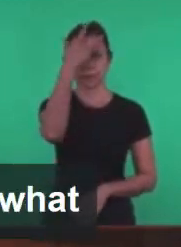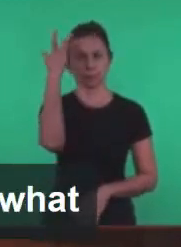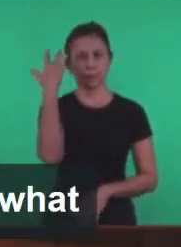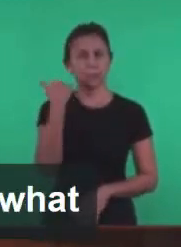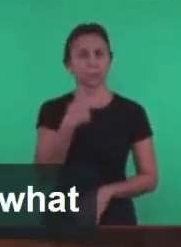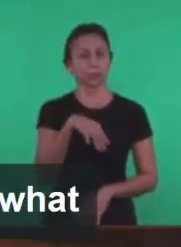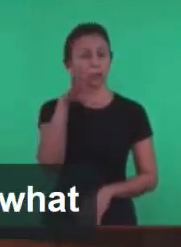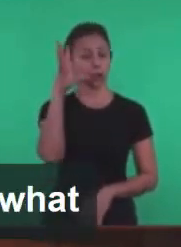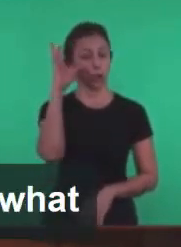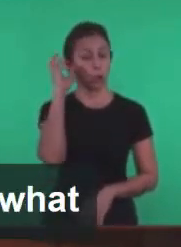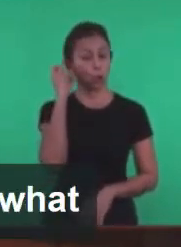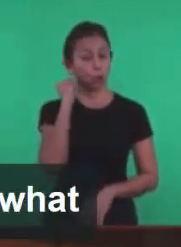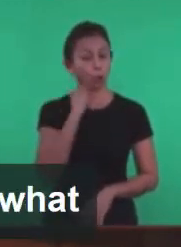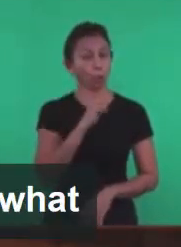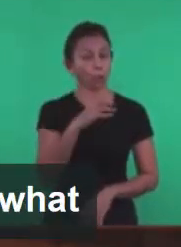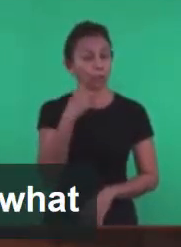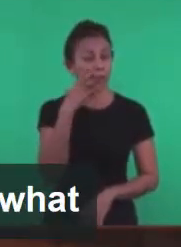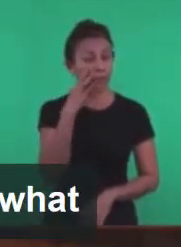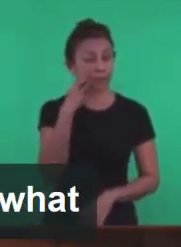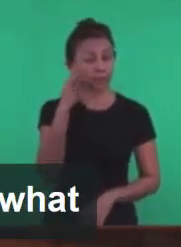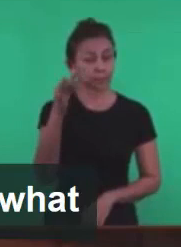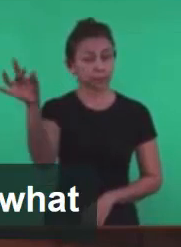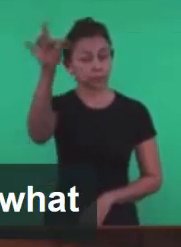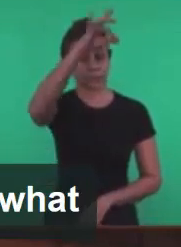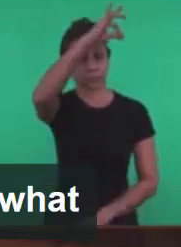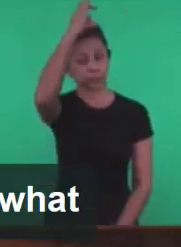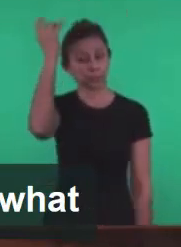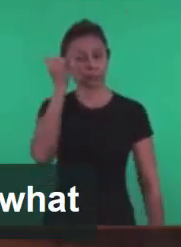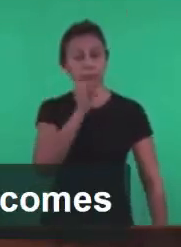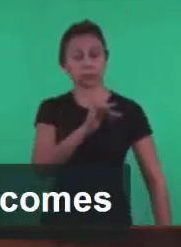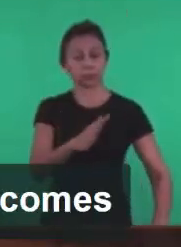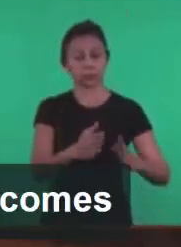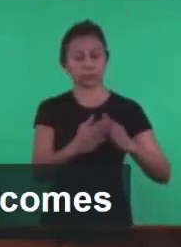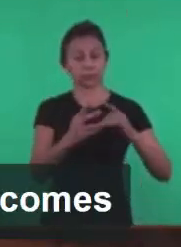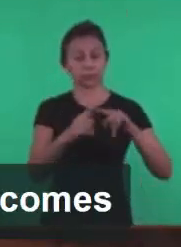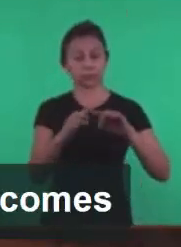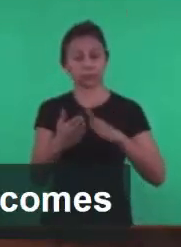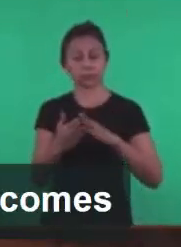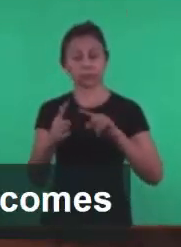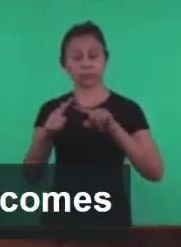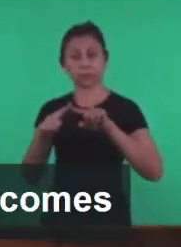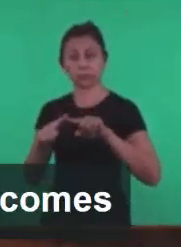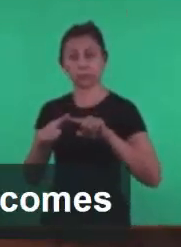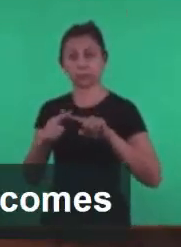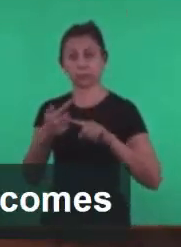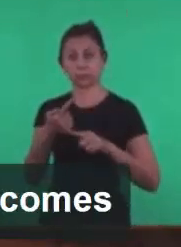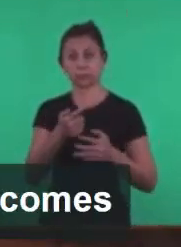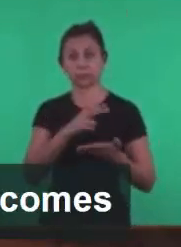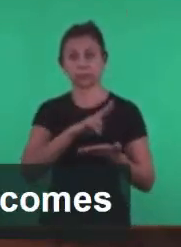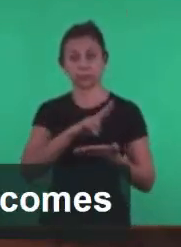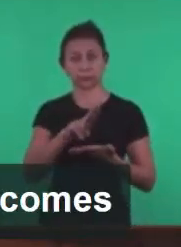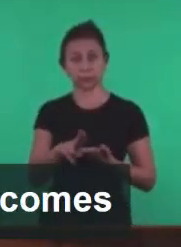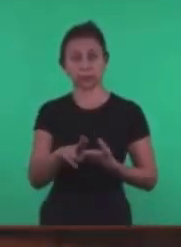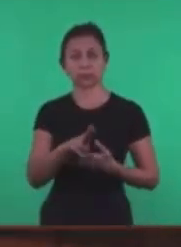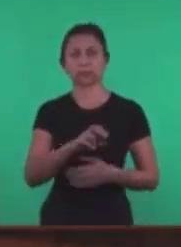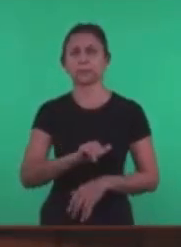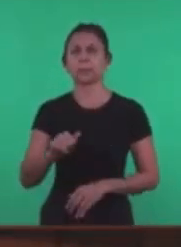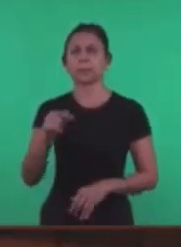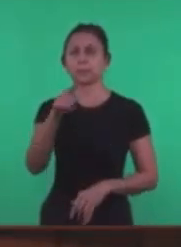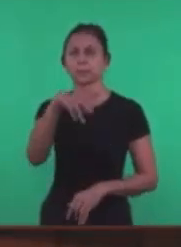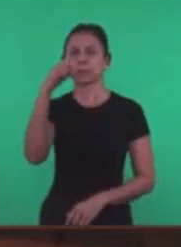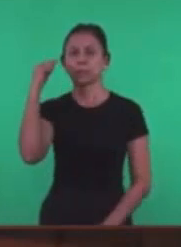Ouça O que o Espírito Diz Às igrejas E o que o Espírito Diz A essa igreja Ao que vencer